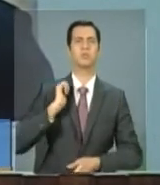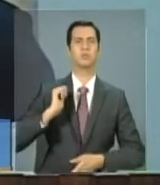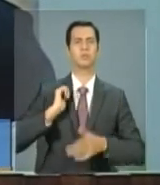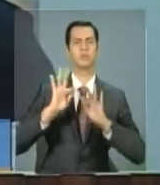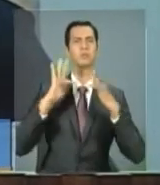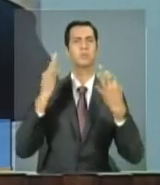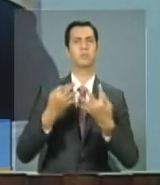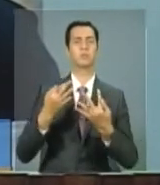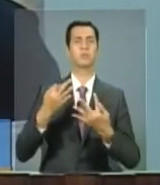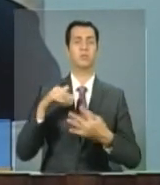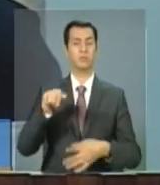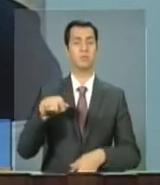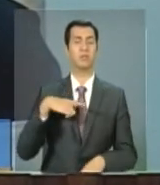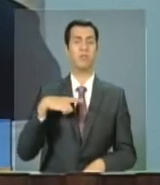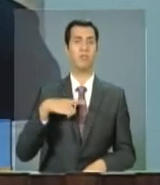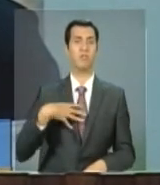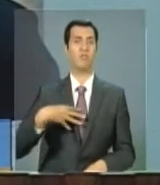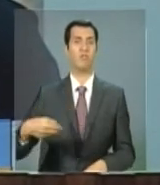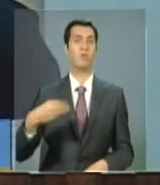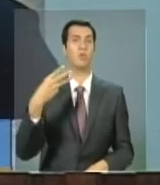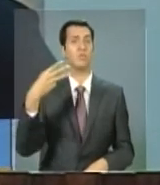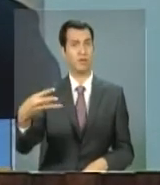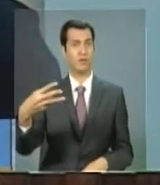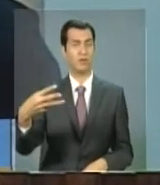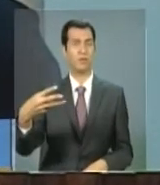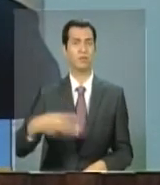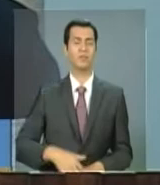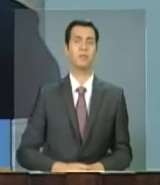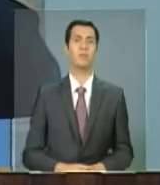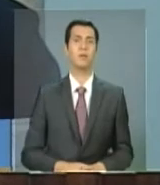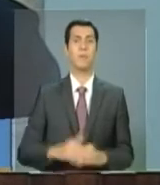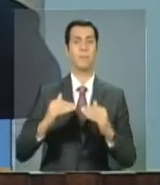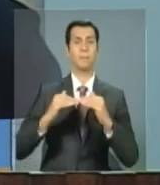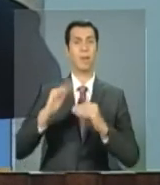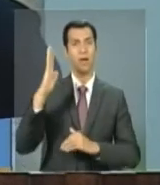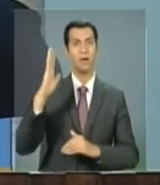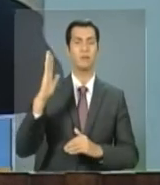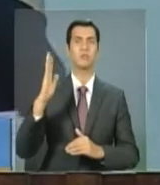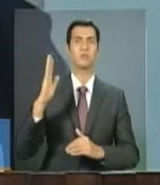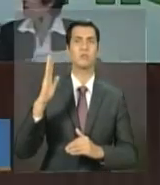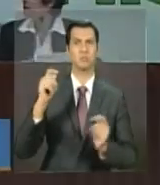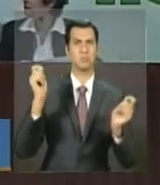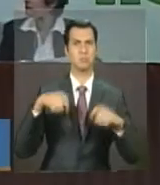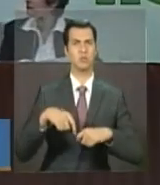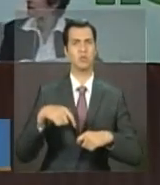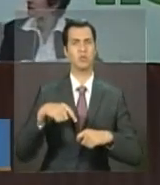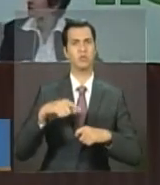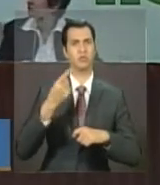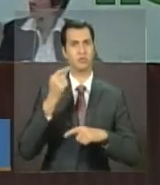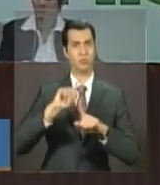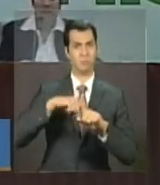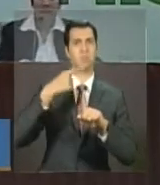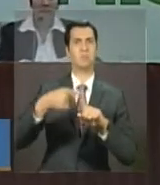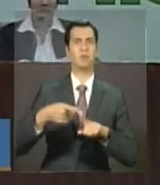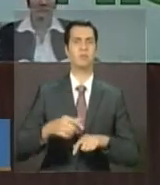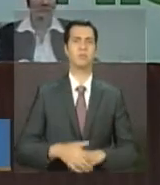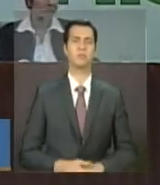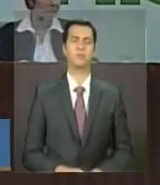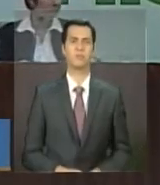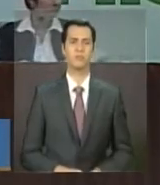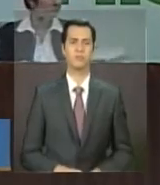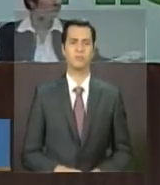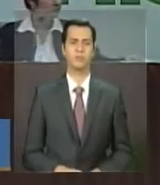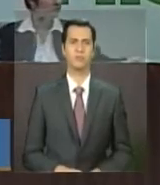filhos, para que possam receber por todos? Não, não precisa se